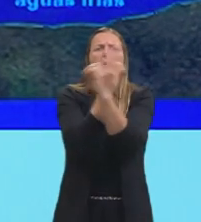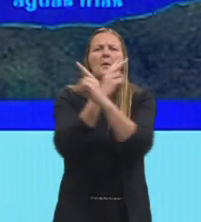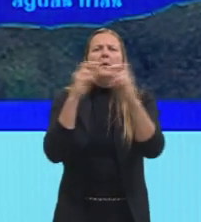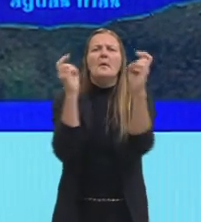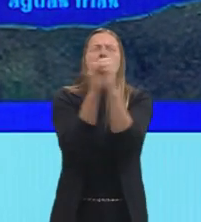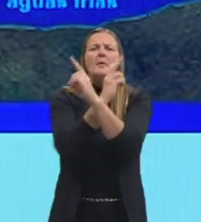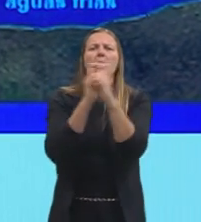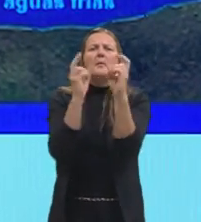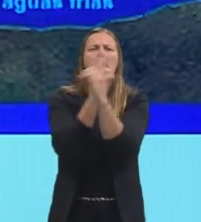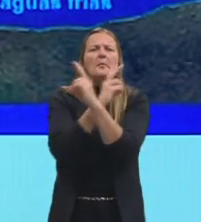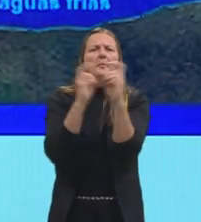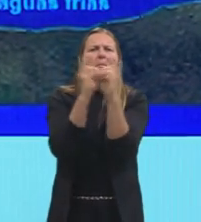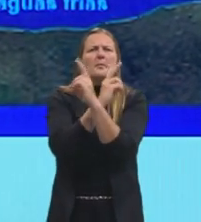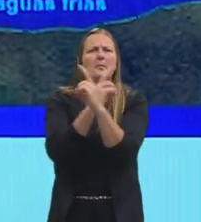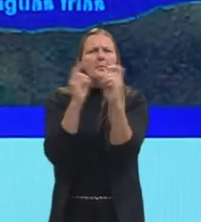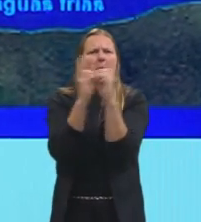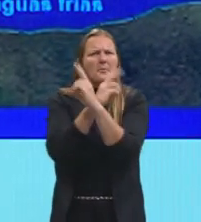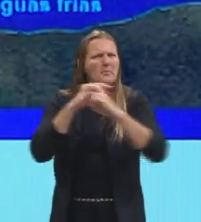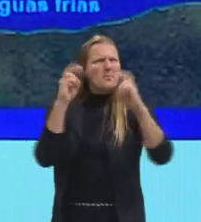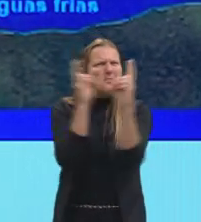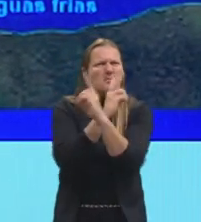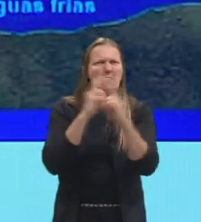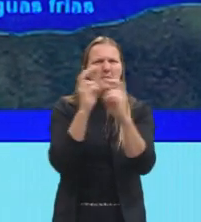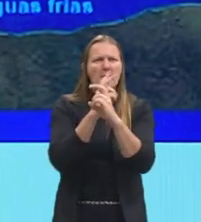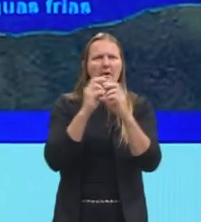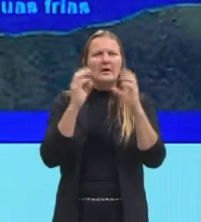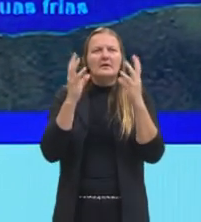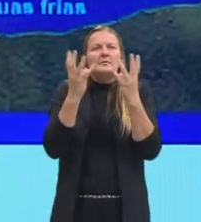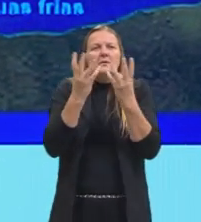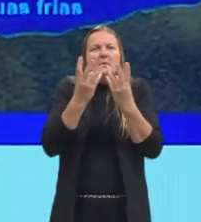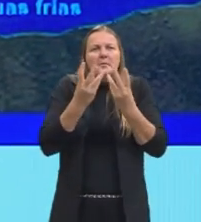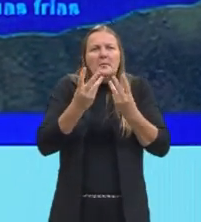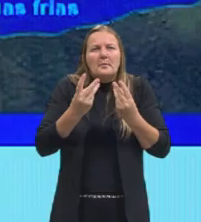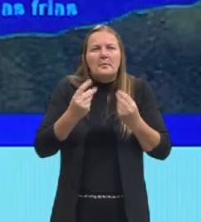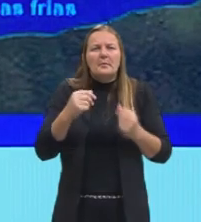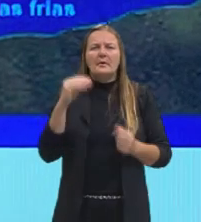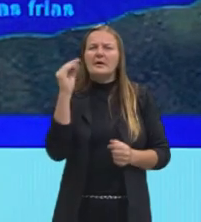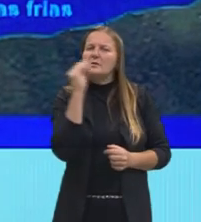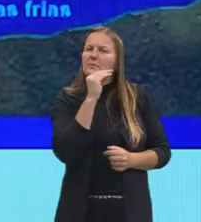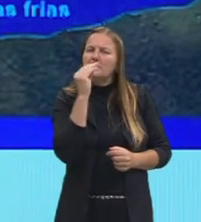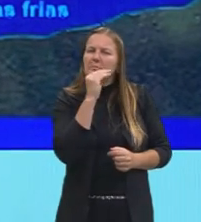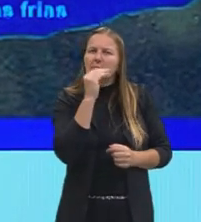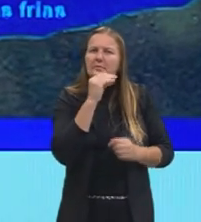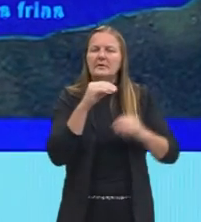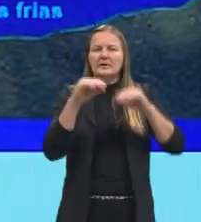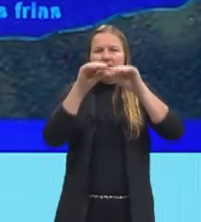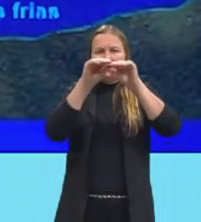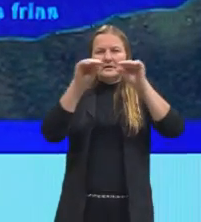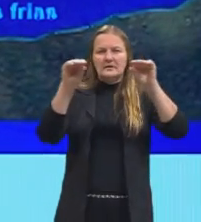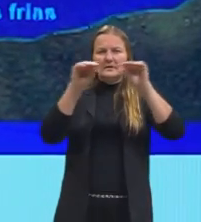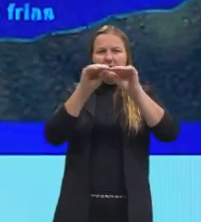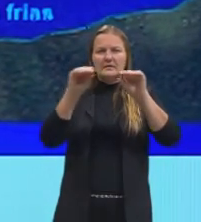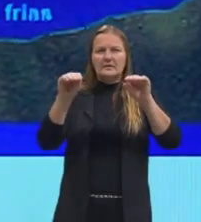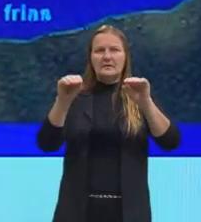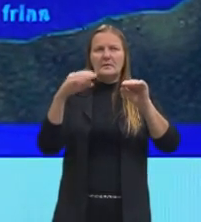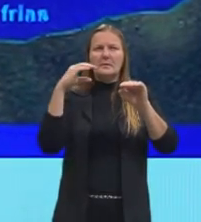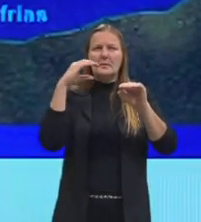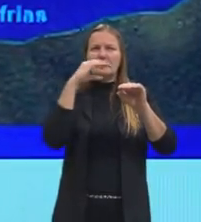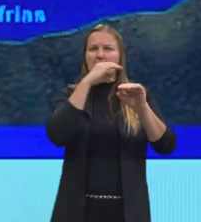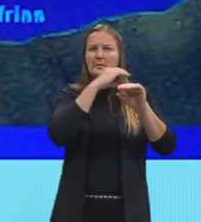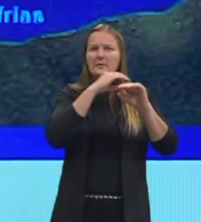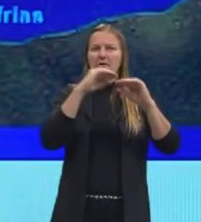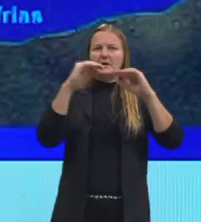sendo enfraquecidos. Se ele é enfraquecido, essa água superficial, né, ela já não vai